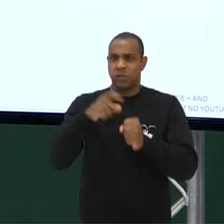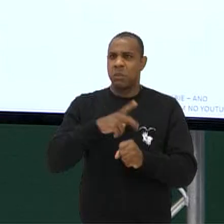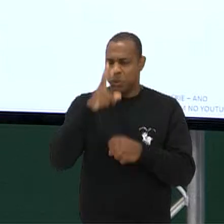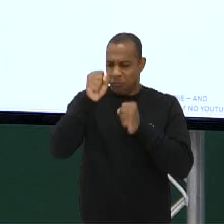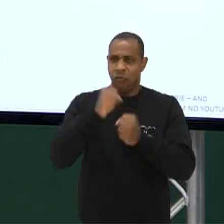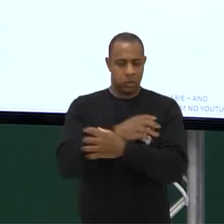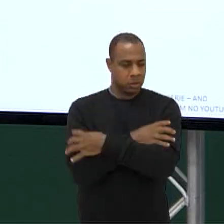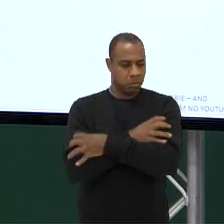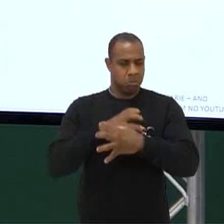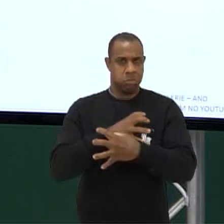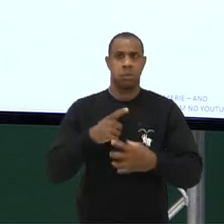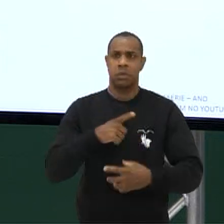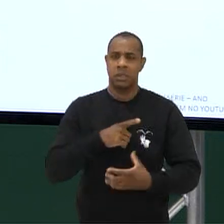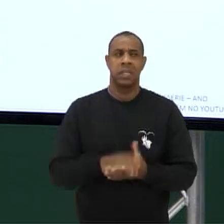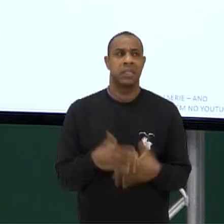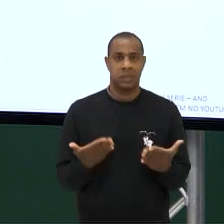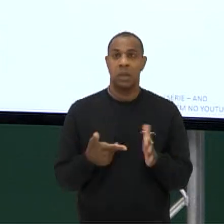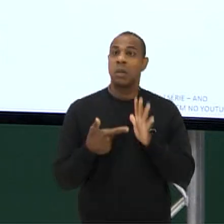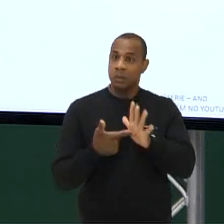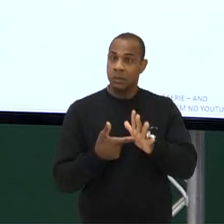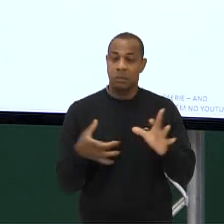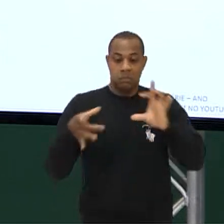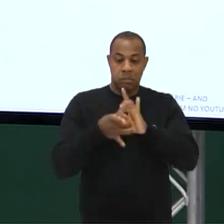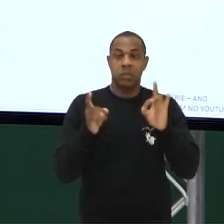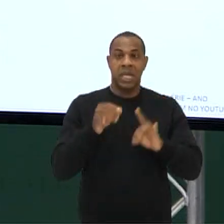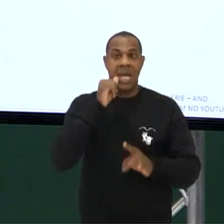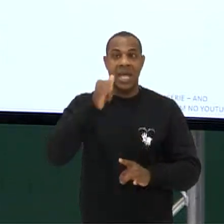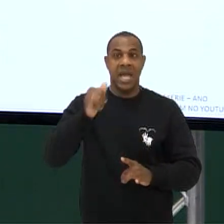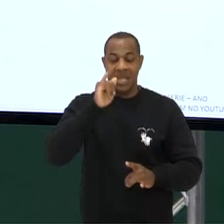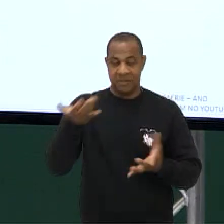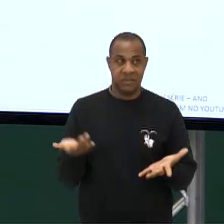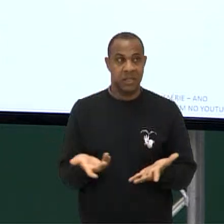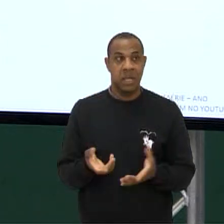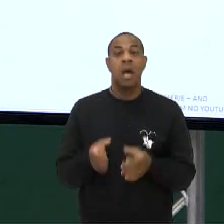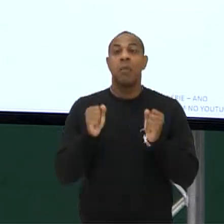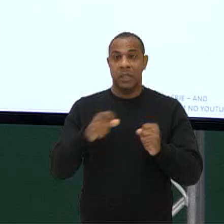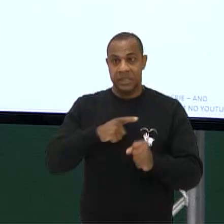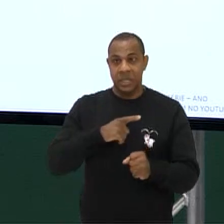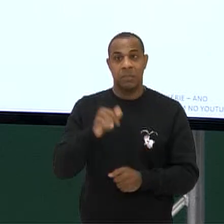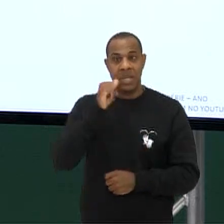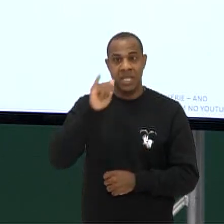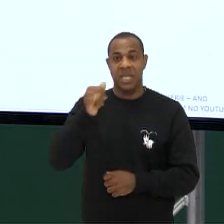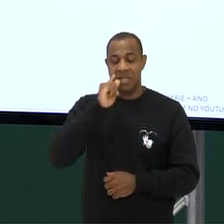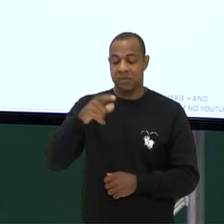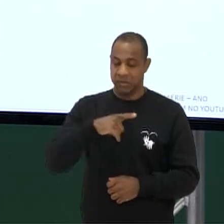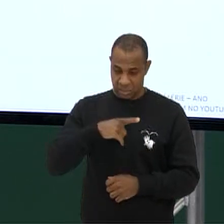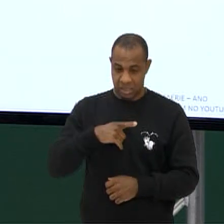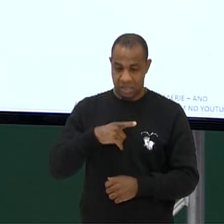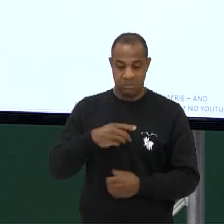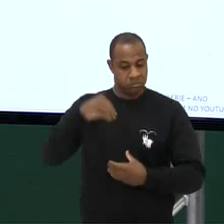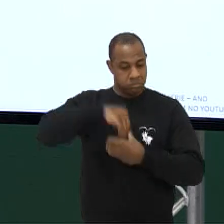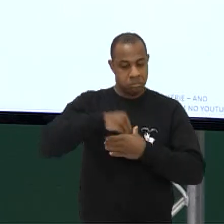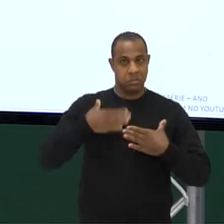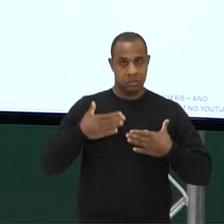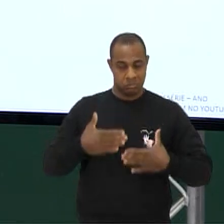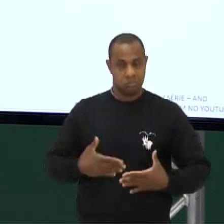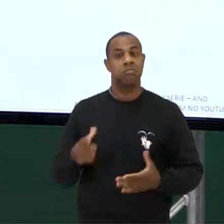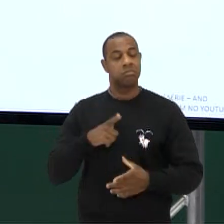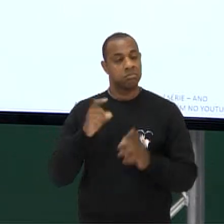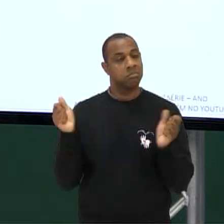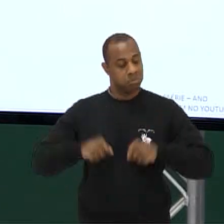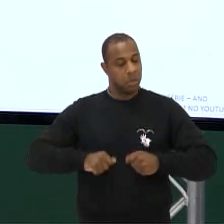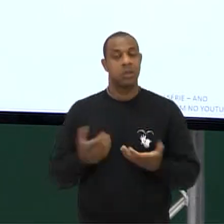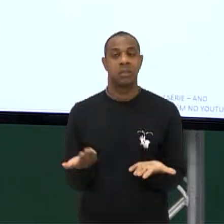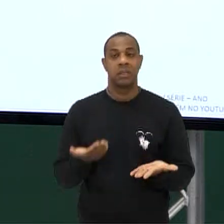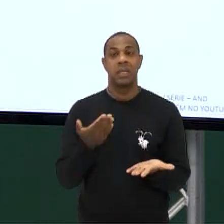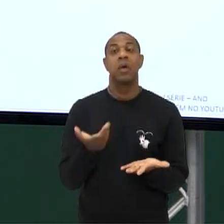muscular E isso tem relacionado Com a energia Ou seja Eu posso acumular Energia potencial Posso Posso acumular Ter energia cinética Posso Só